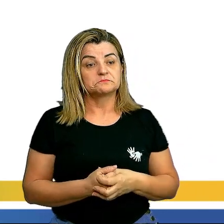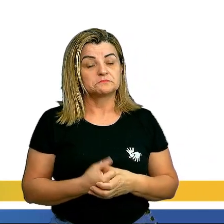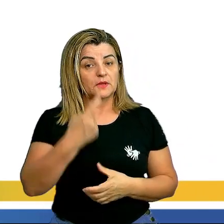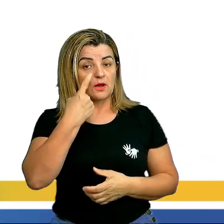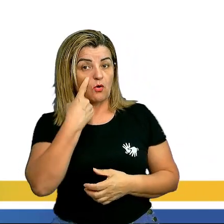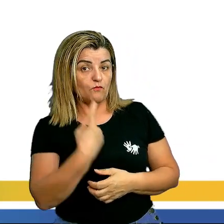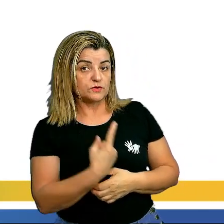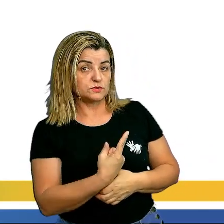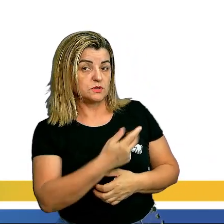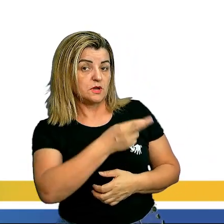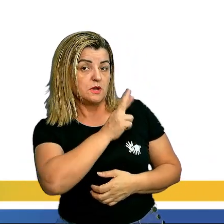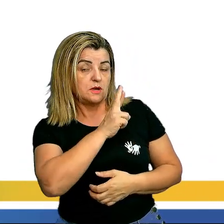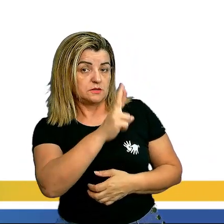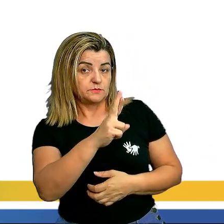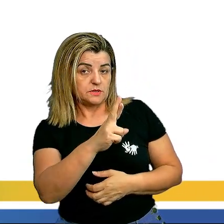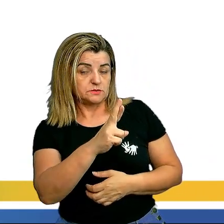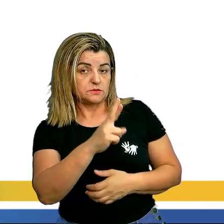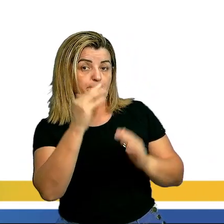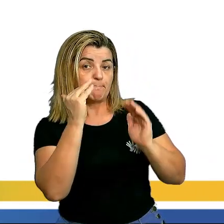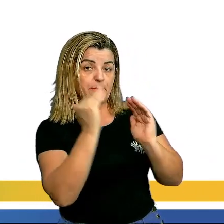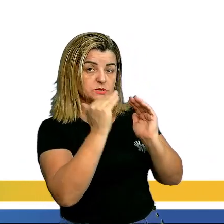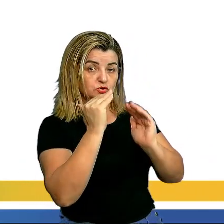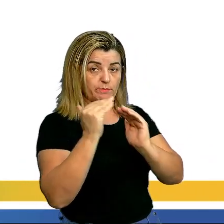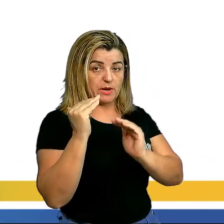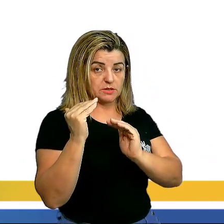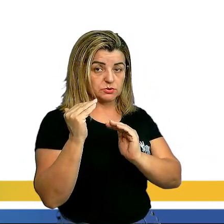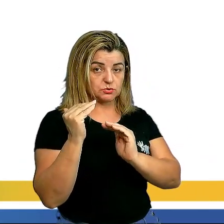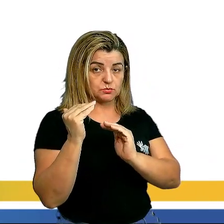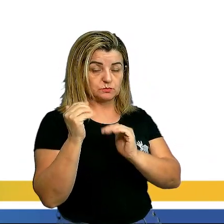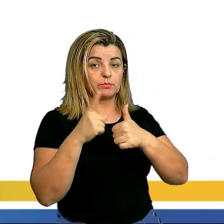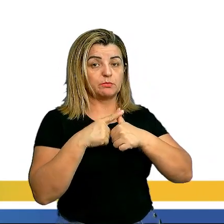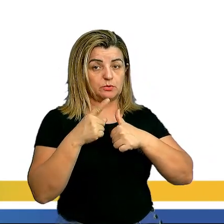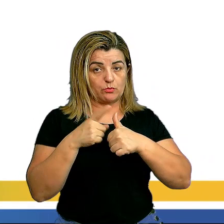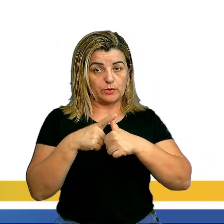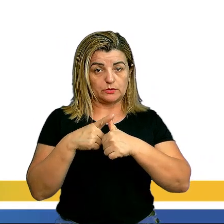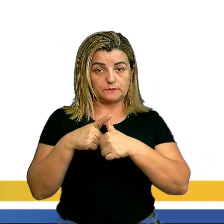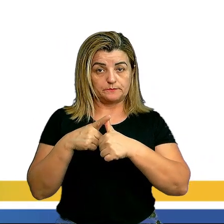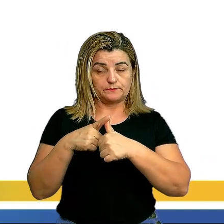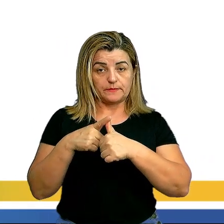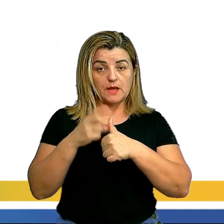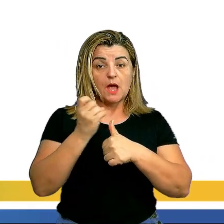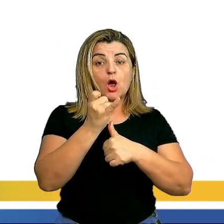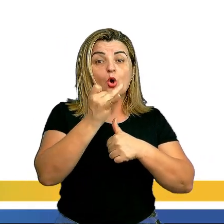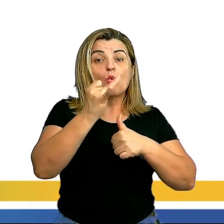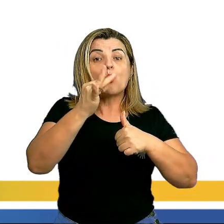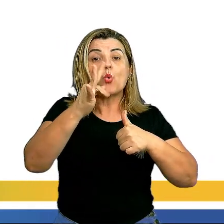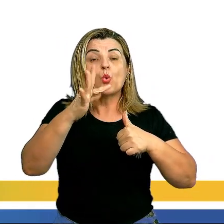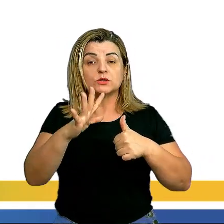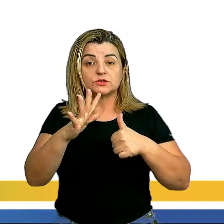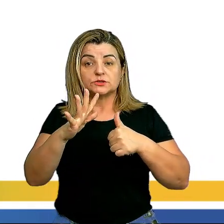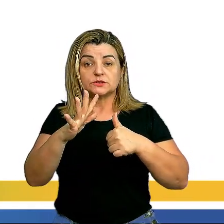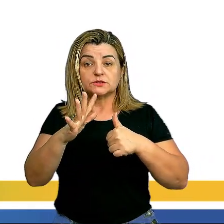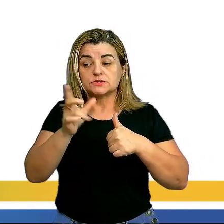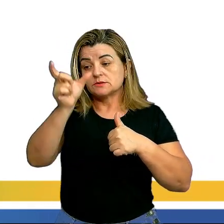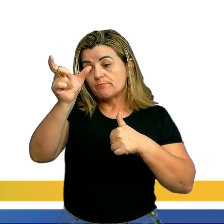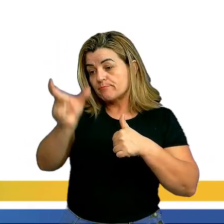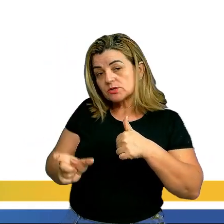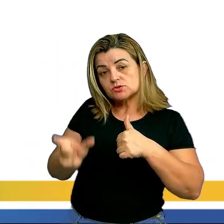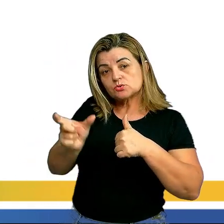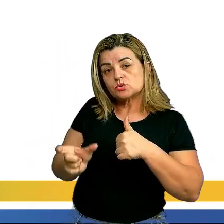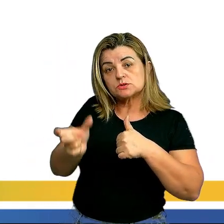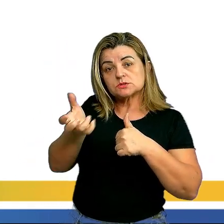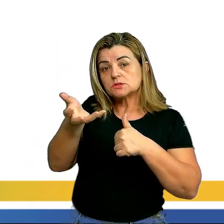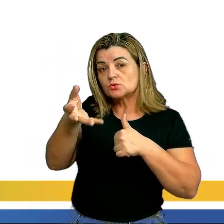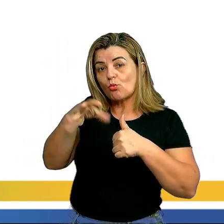Vejamos aí passo a passo. Vamos ao primeiro momento. A quantidade de não clientes